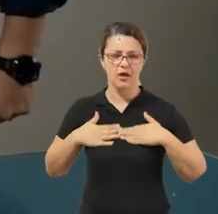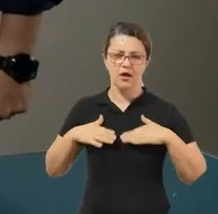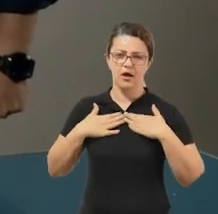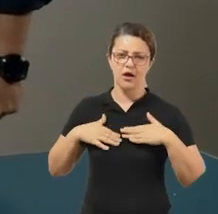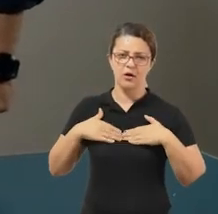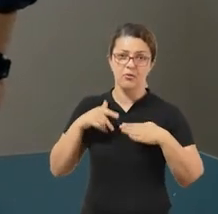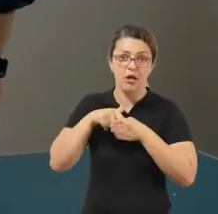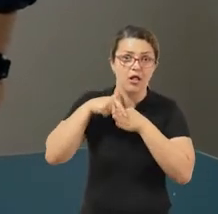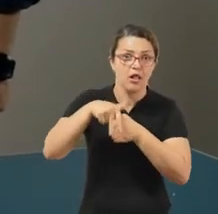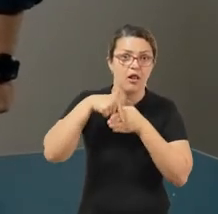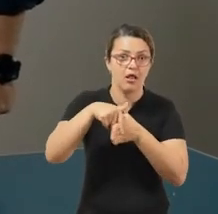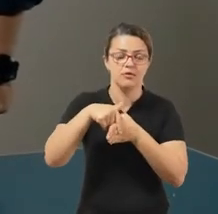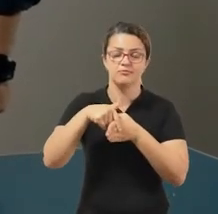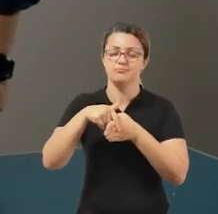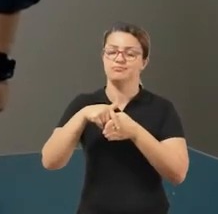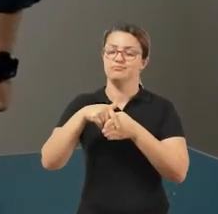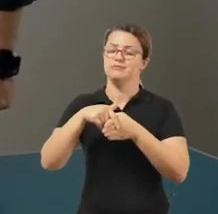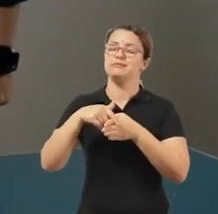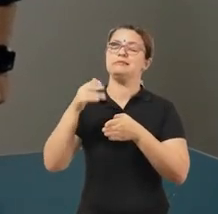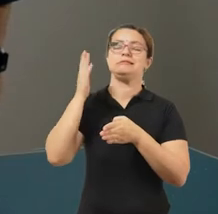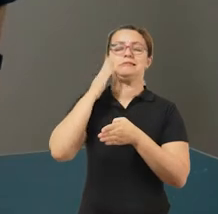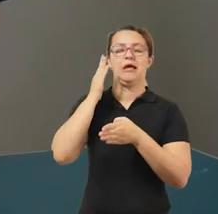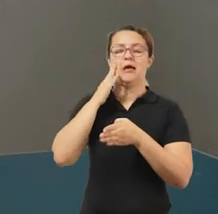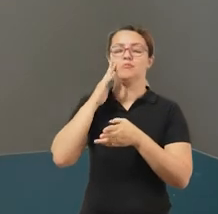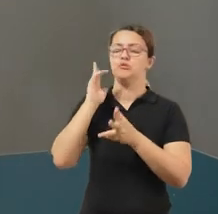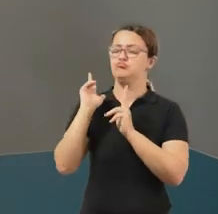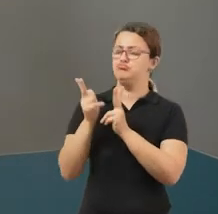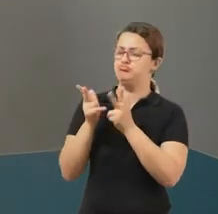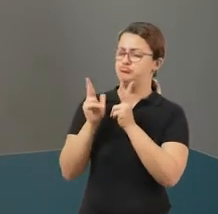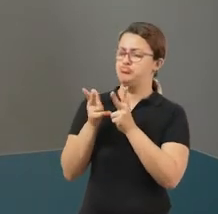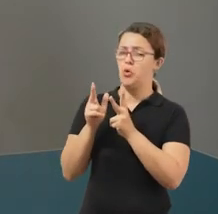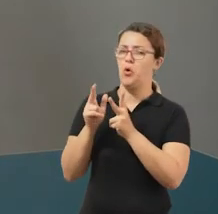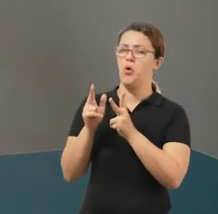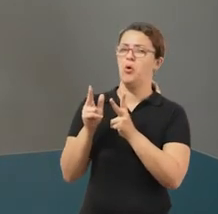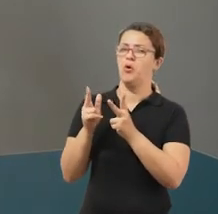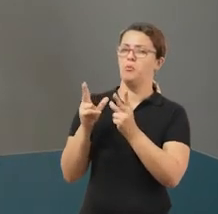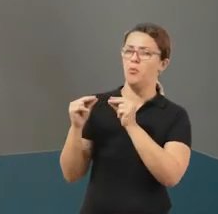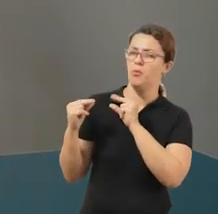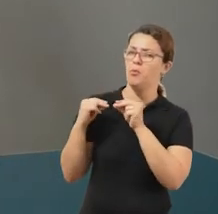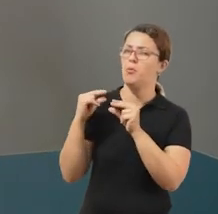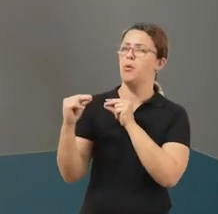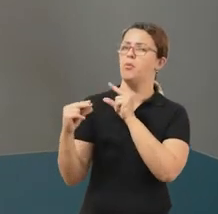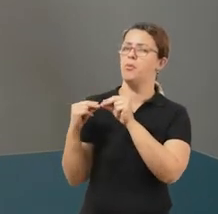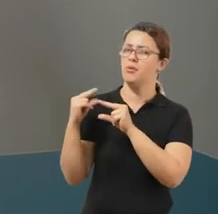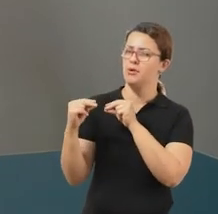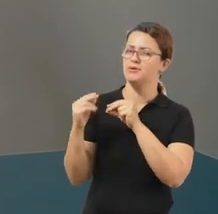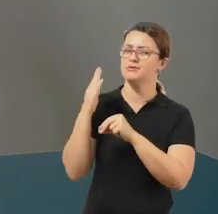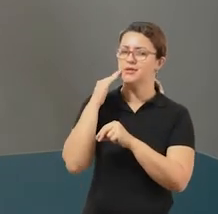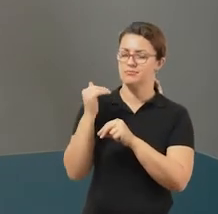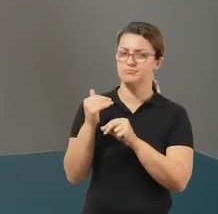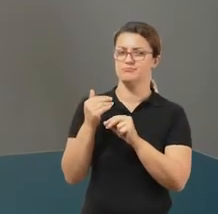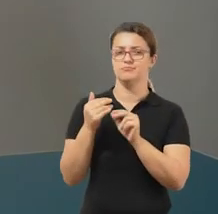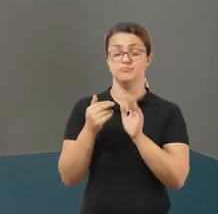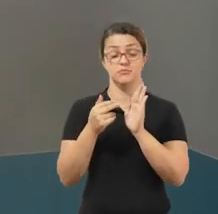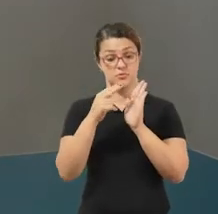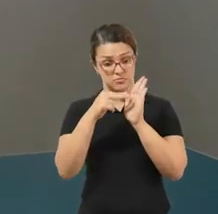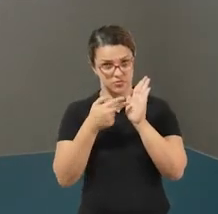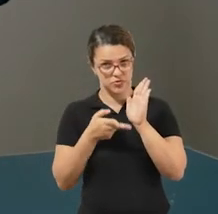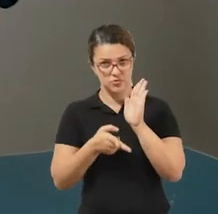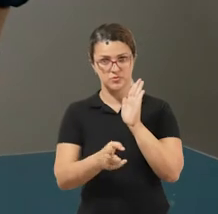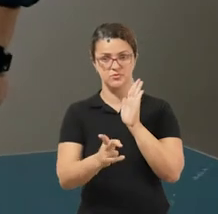corra e nem pule, mas que saiba conversar. E aí vocês darão a sequência e responderão as atividades que seguem, ok?